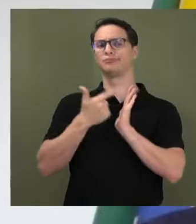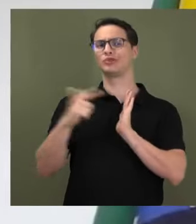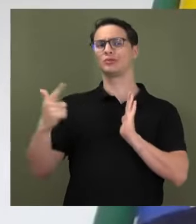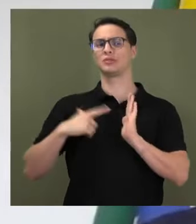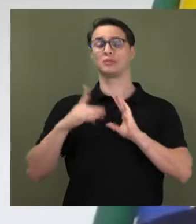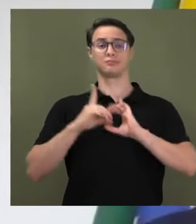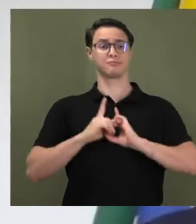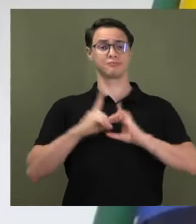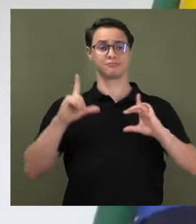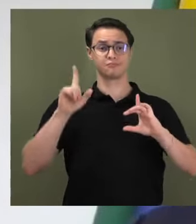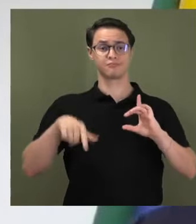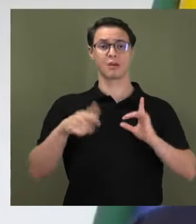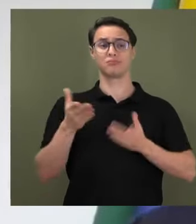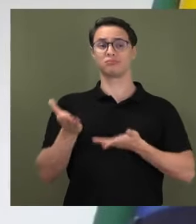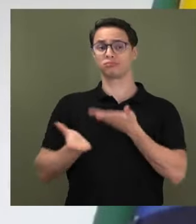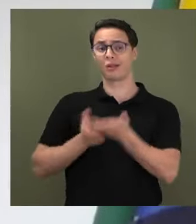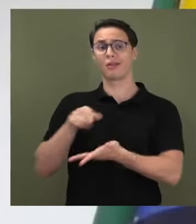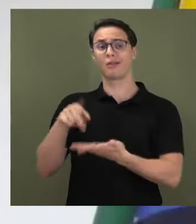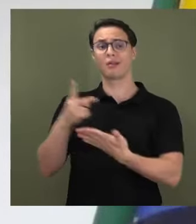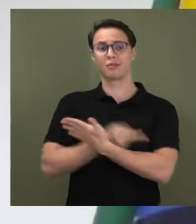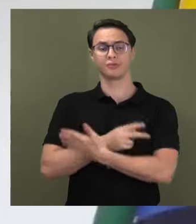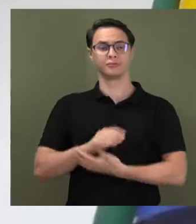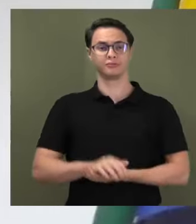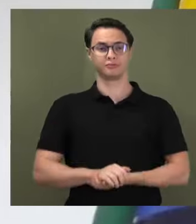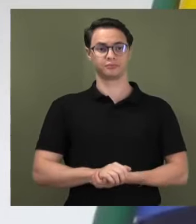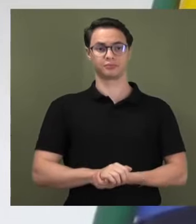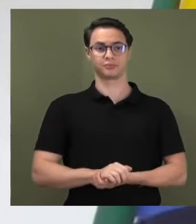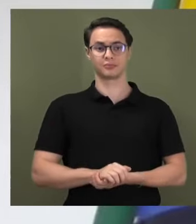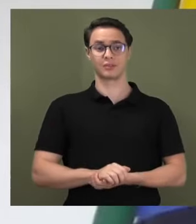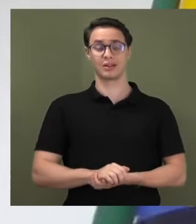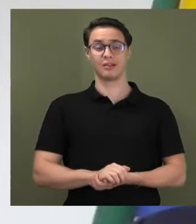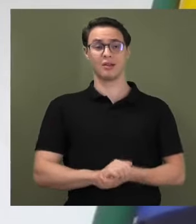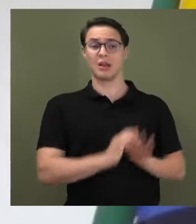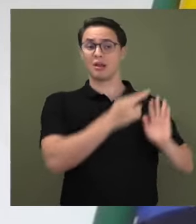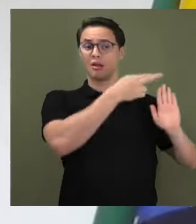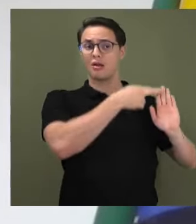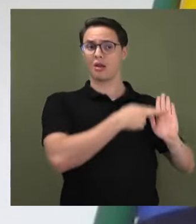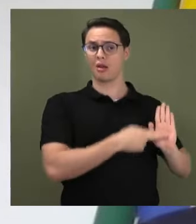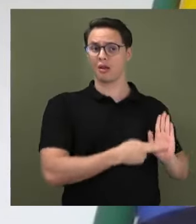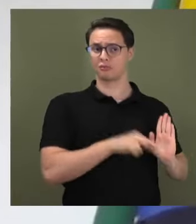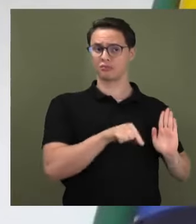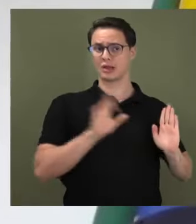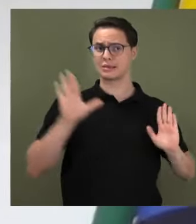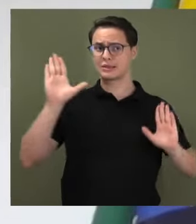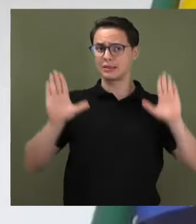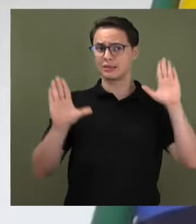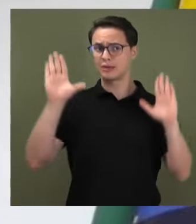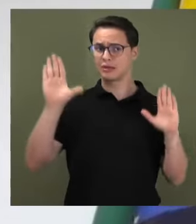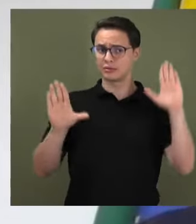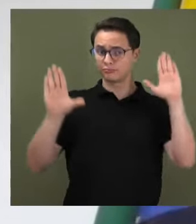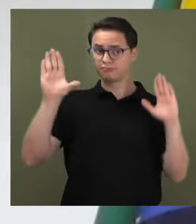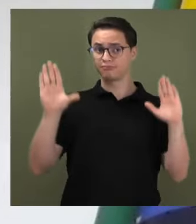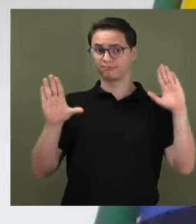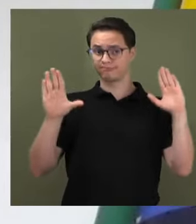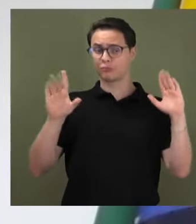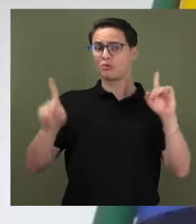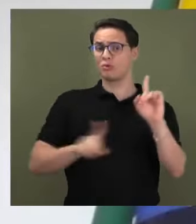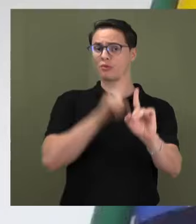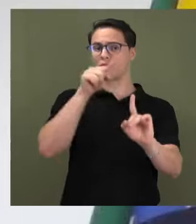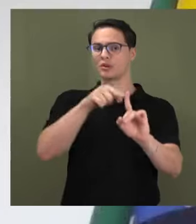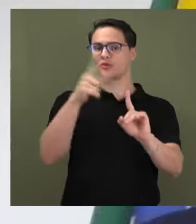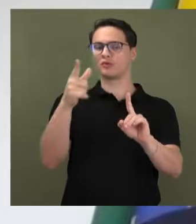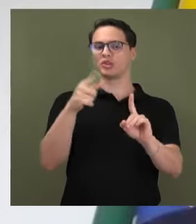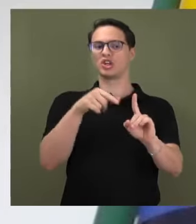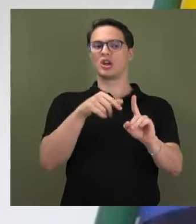esse é o tratamento. E essa regulamentação aí, essa licitação, visando substituir o WhatsApp,